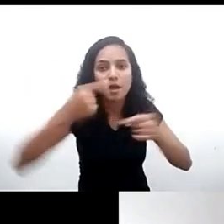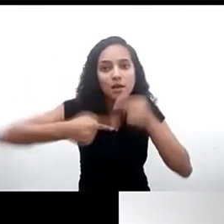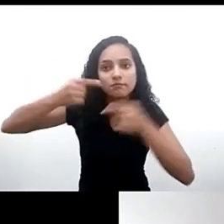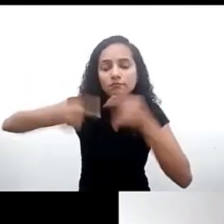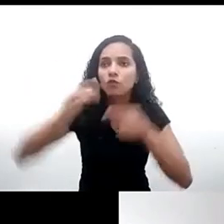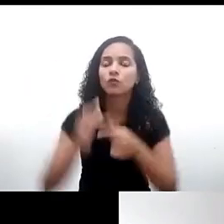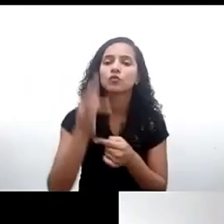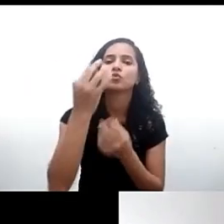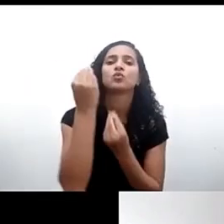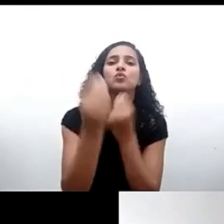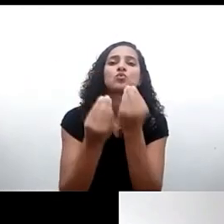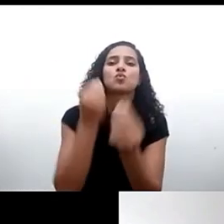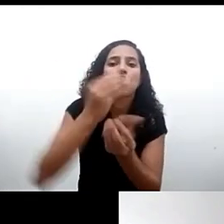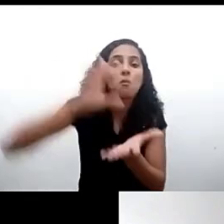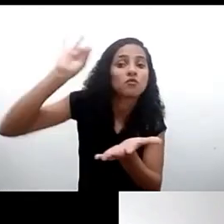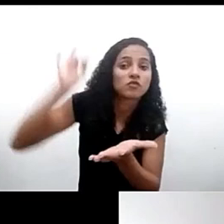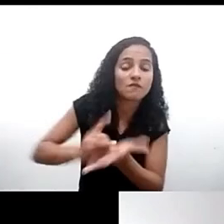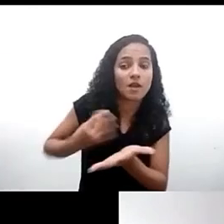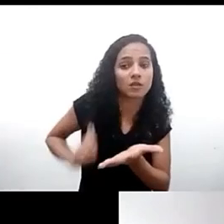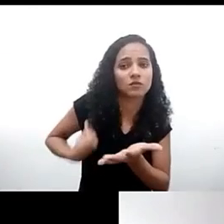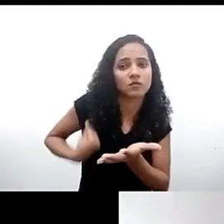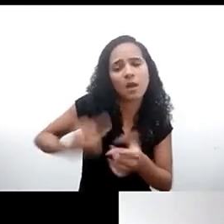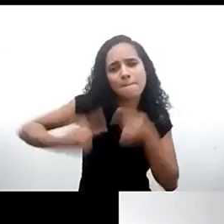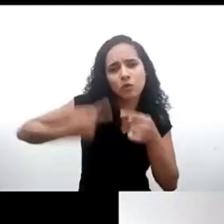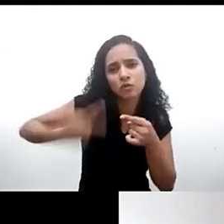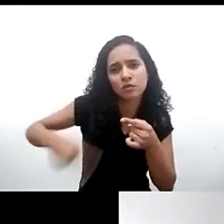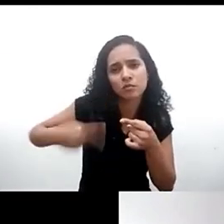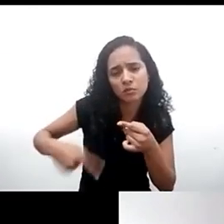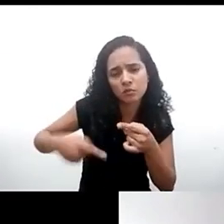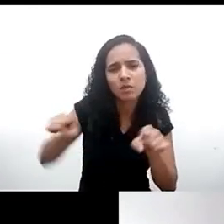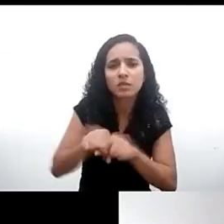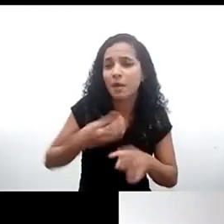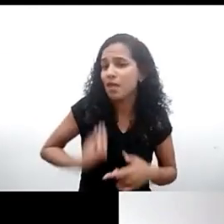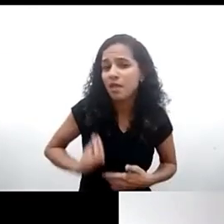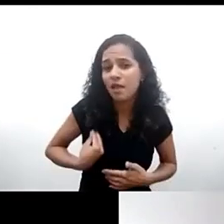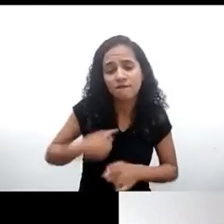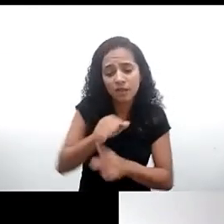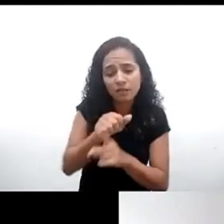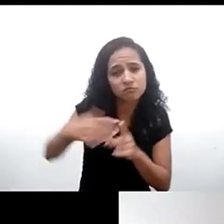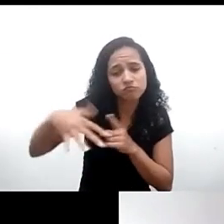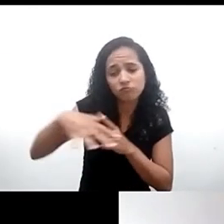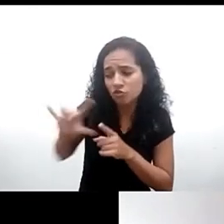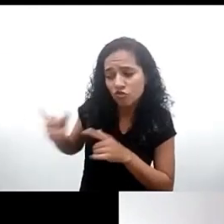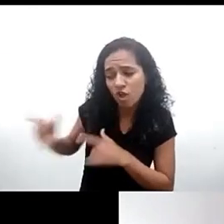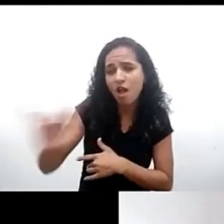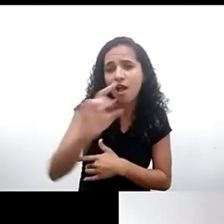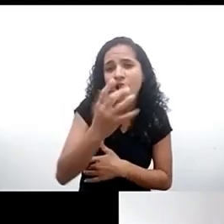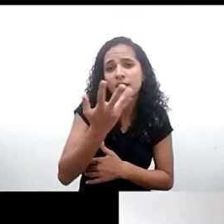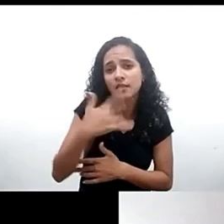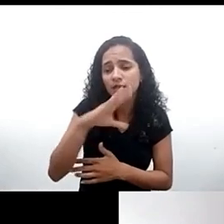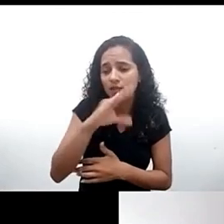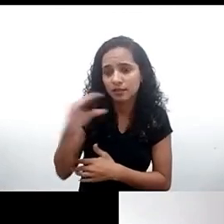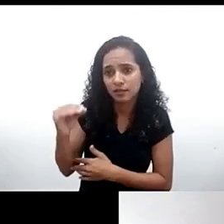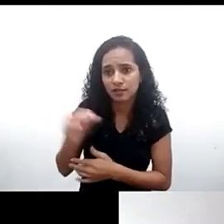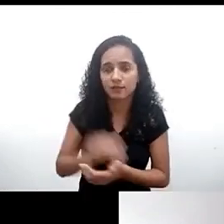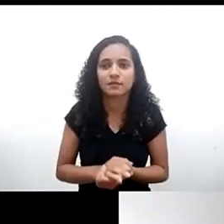materializar isso não só em políticas públicas regulatórias mas também na vida de crianças e adolescentes queria abrir então uma